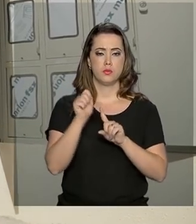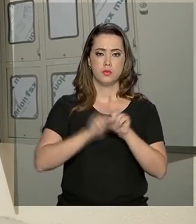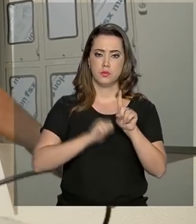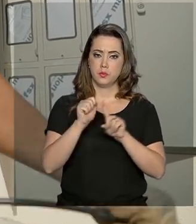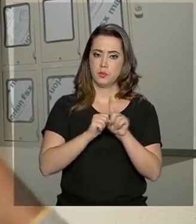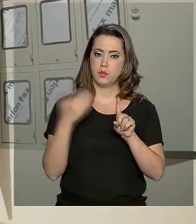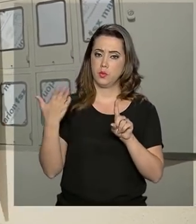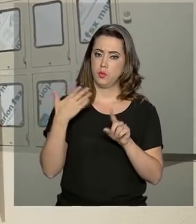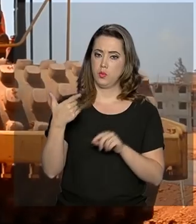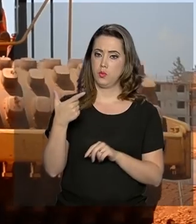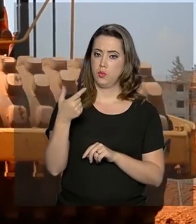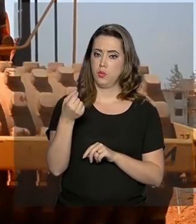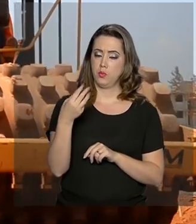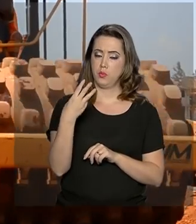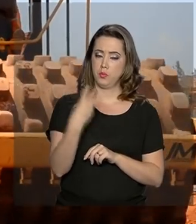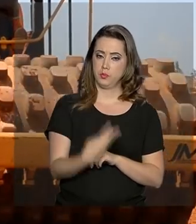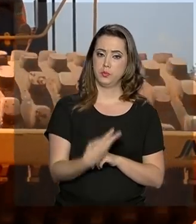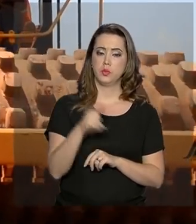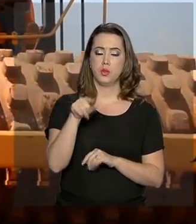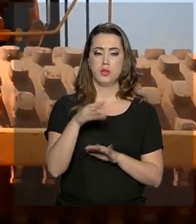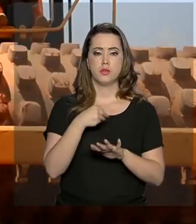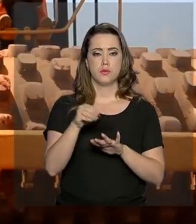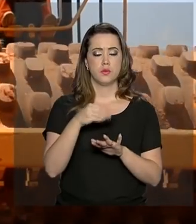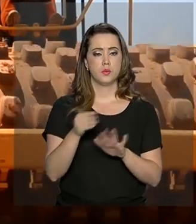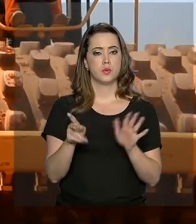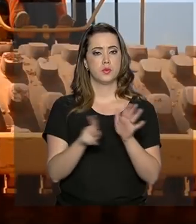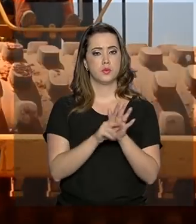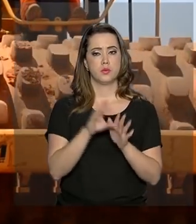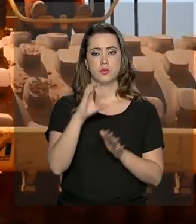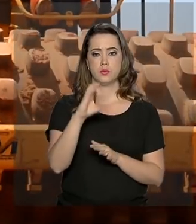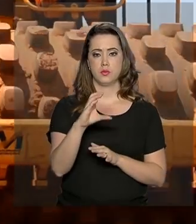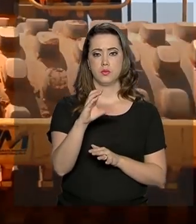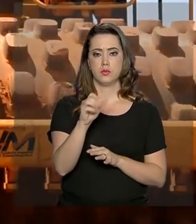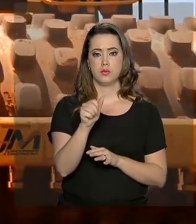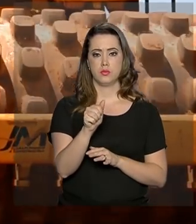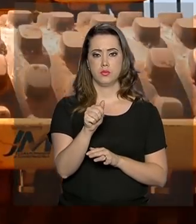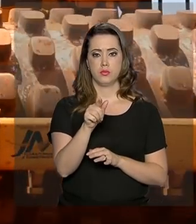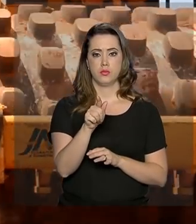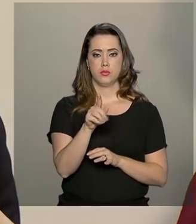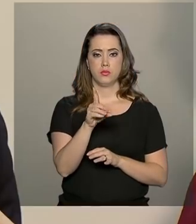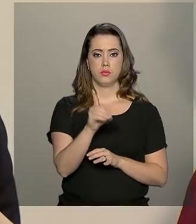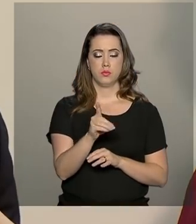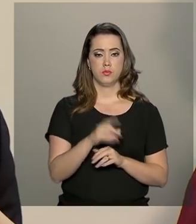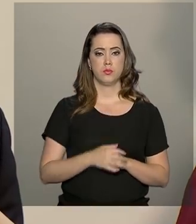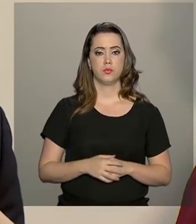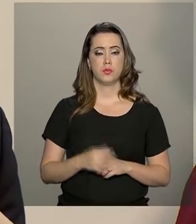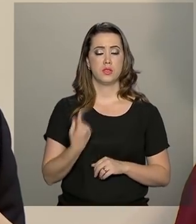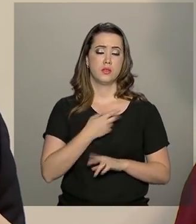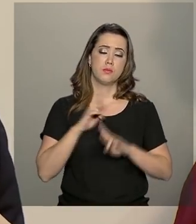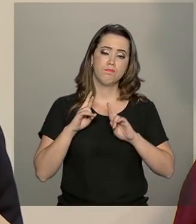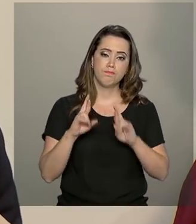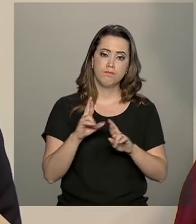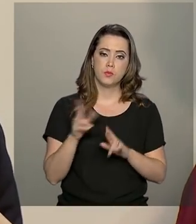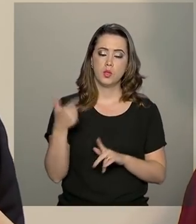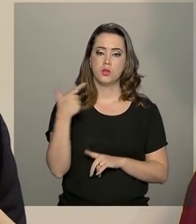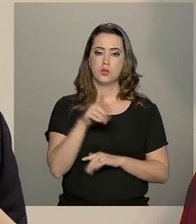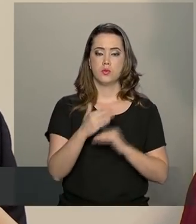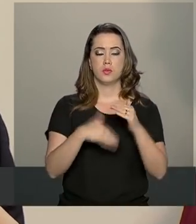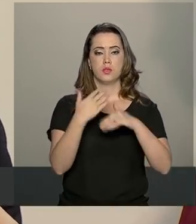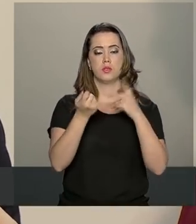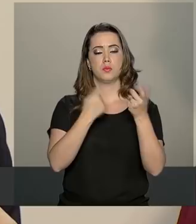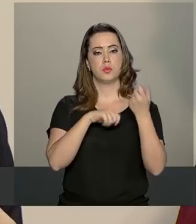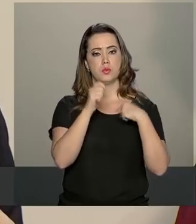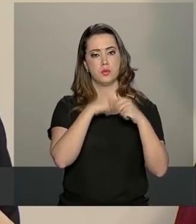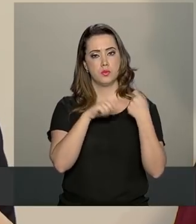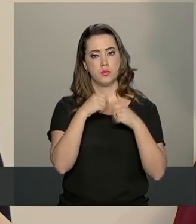desde 2013. As informações são do Cadastro Geral de Empregados e Desempregados. A gente espera a retomada do crescimento da